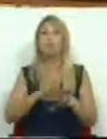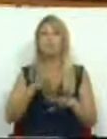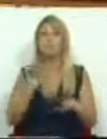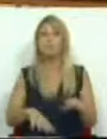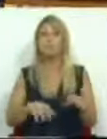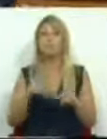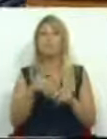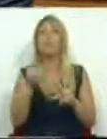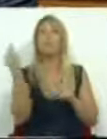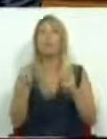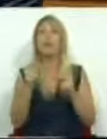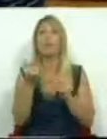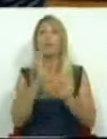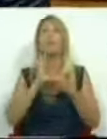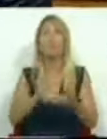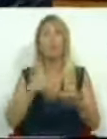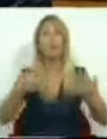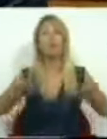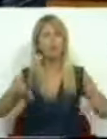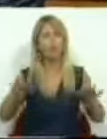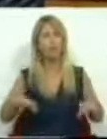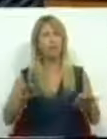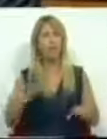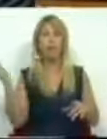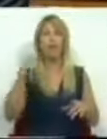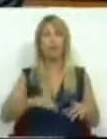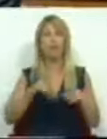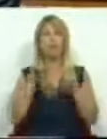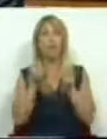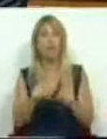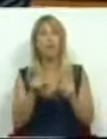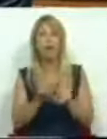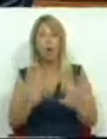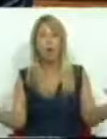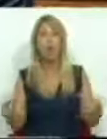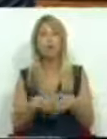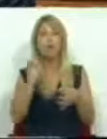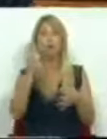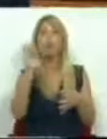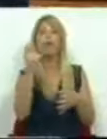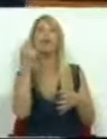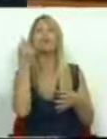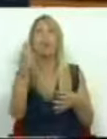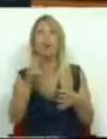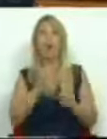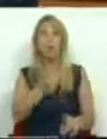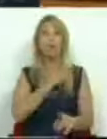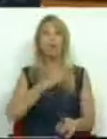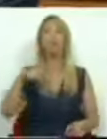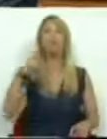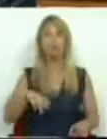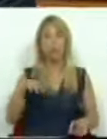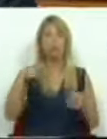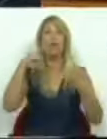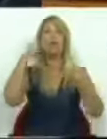importante também, e terminava, trazer este debate também à posição expressa do Conselho de Redutores das Unidades Portuguesas, que precisamente manifestou uma